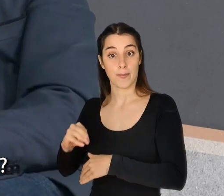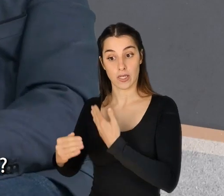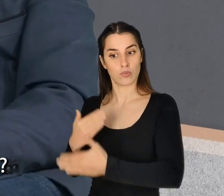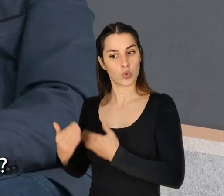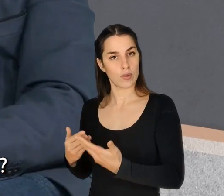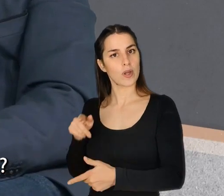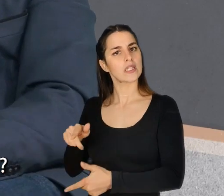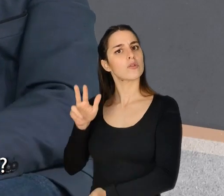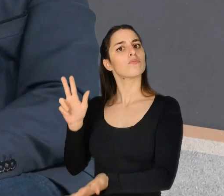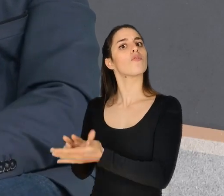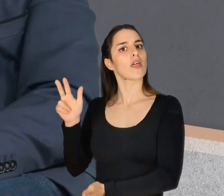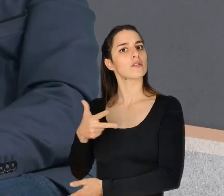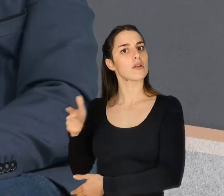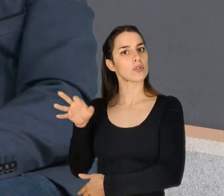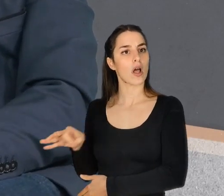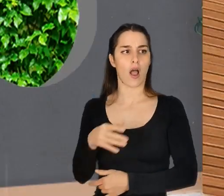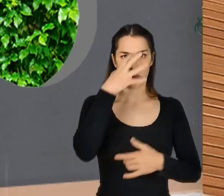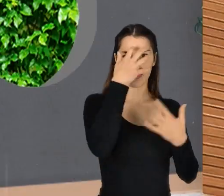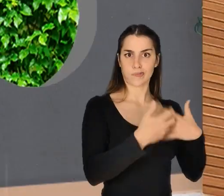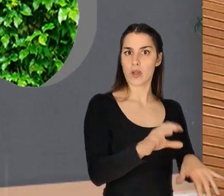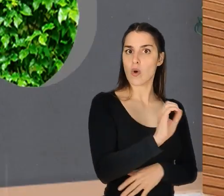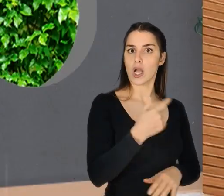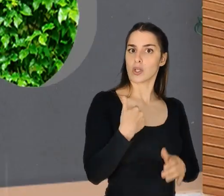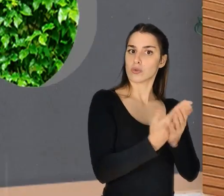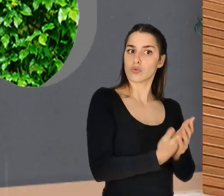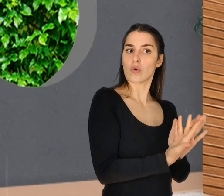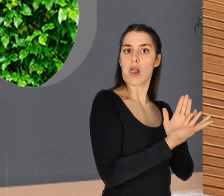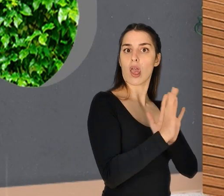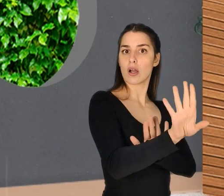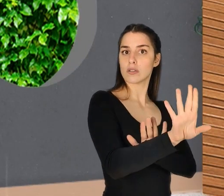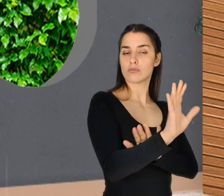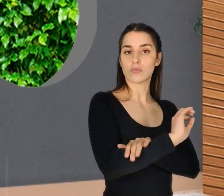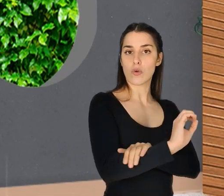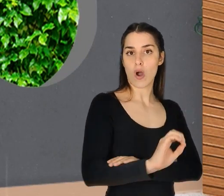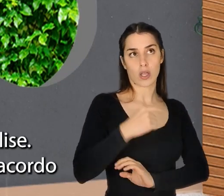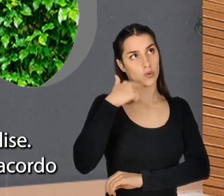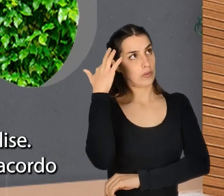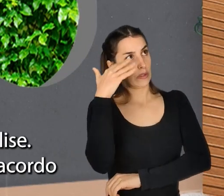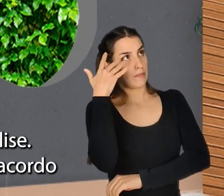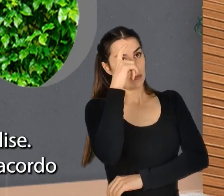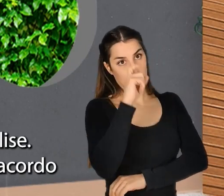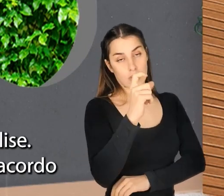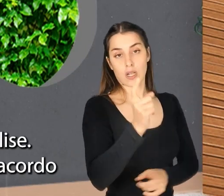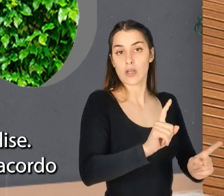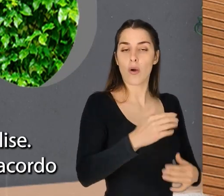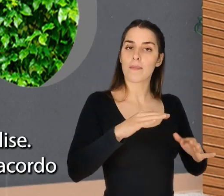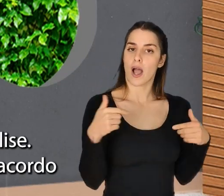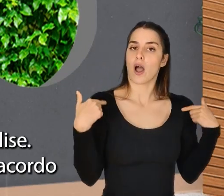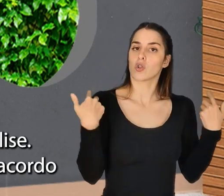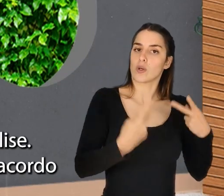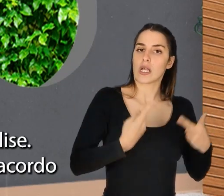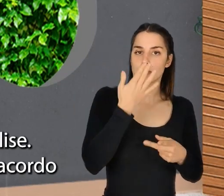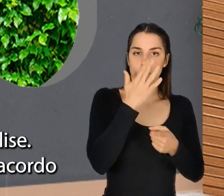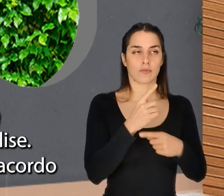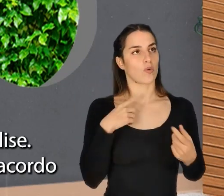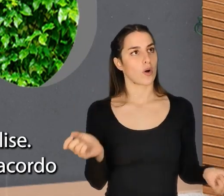produtivos. Isso está aprovado, 100%. Sem dúvida nenhuma. Eu não tenho aqui estudos de memória, mas basta nós fazermos uma autoanálise.